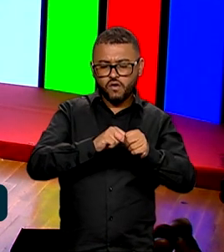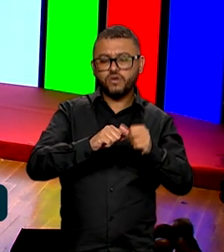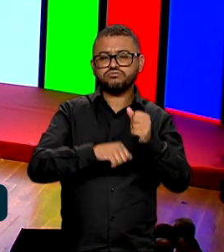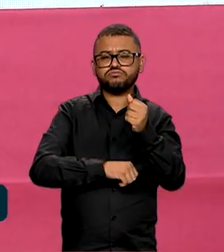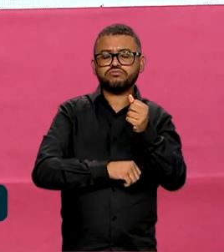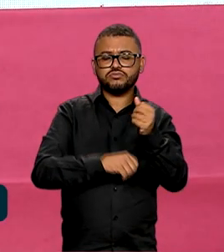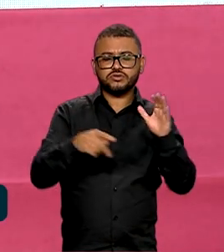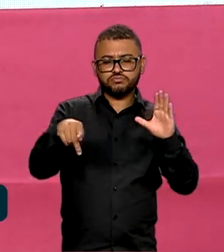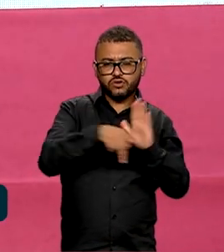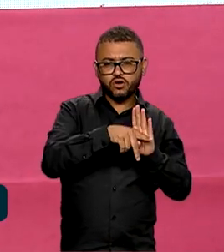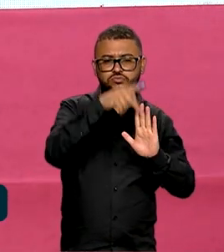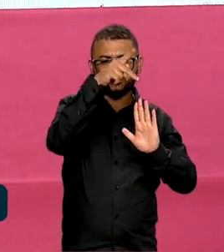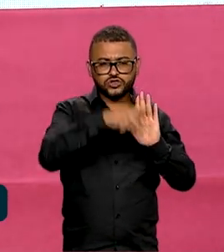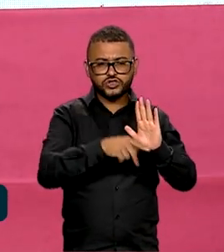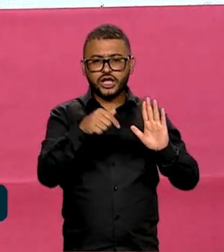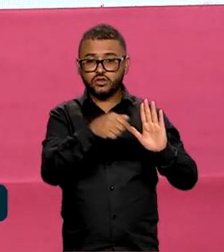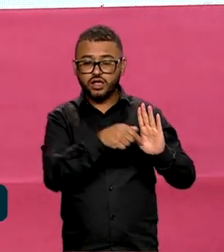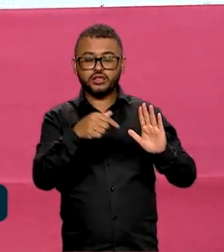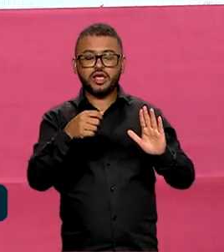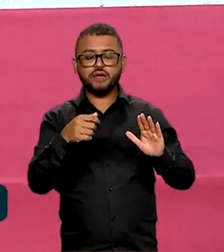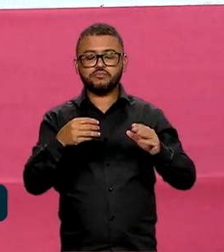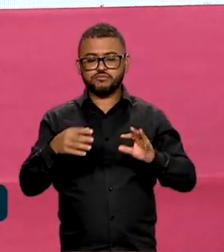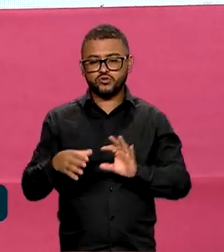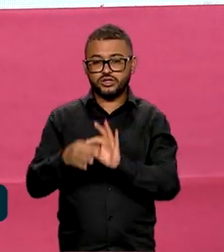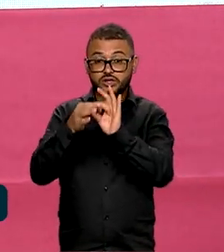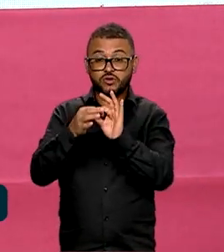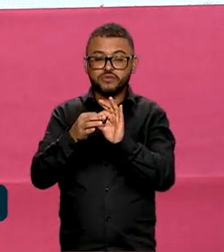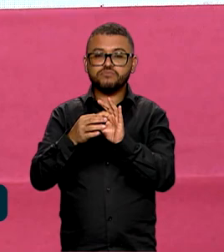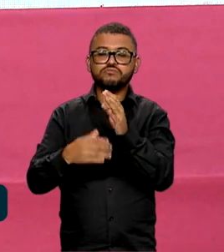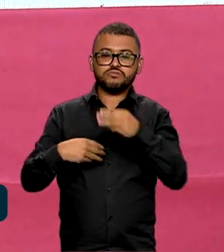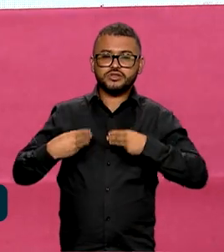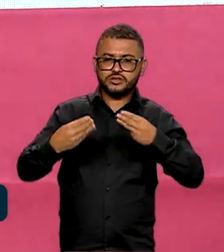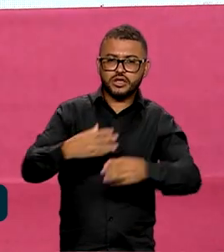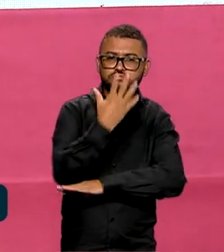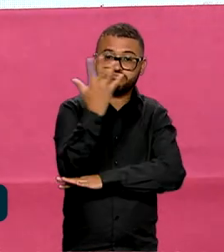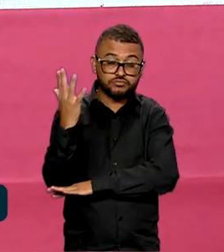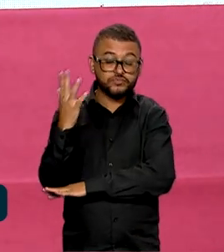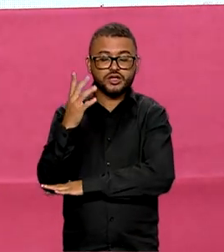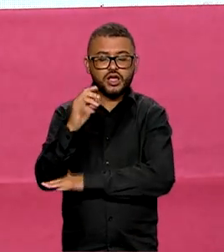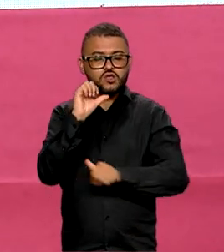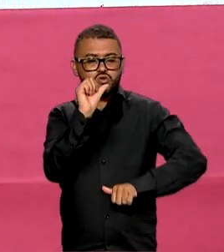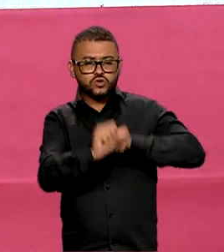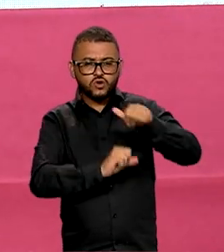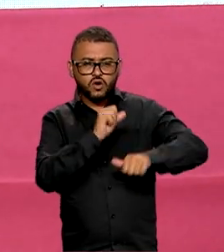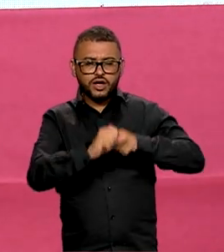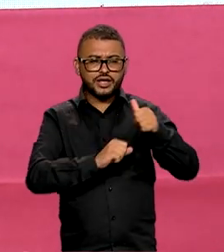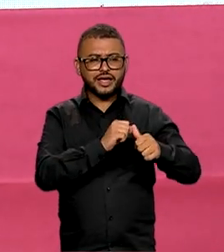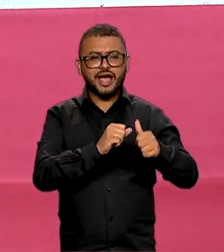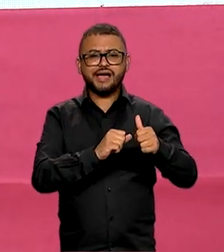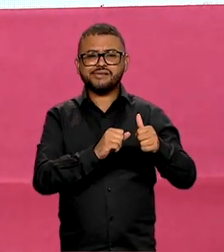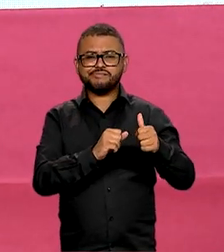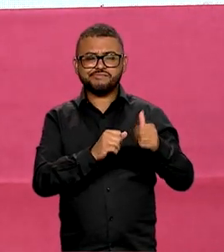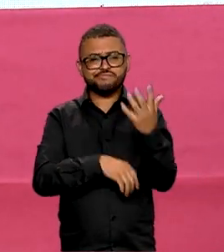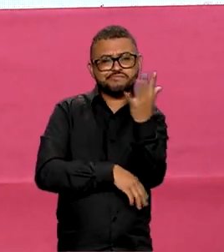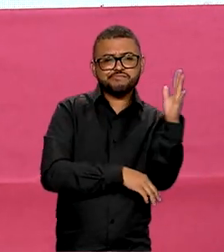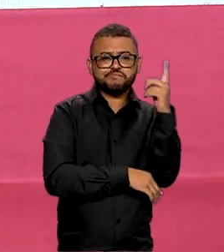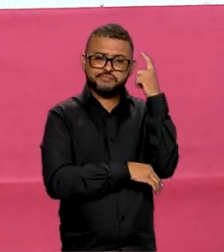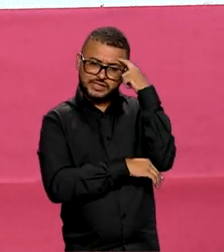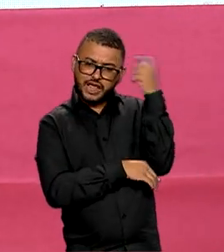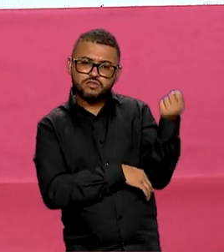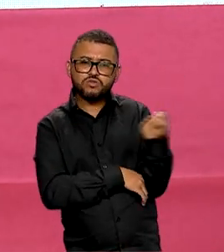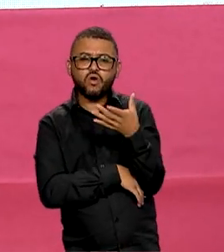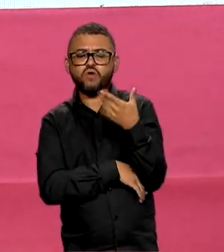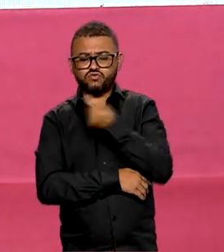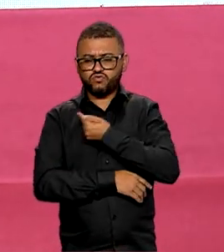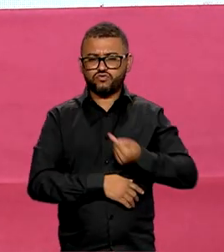dentro do PAC em parceria com o Ministério do Meio Ambiente. Com o plano de transformação ecológica nasce uma nova maneira de pensar, de